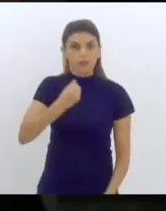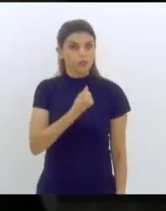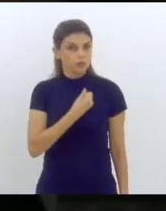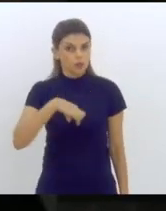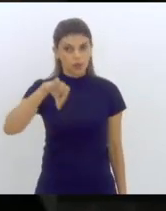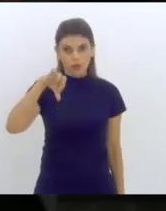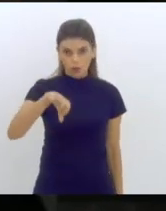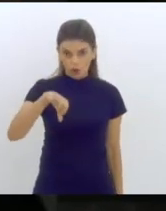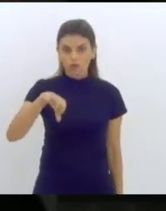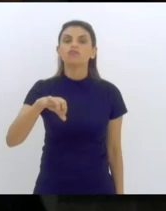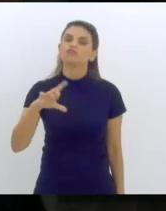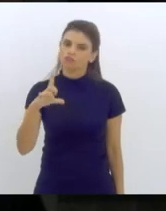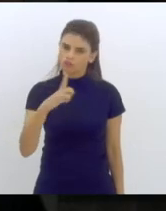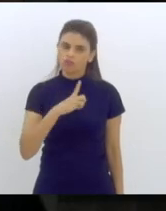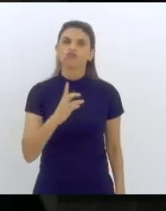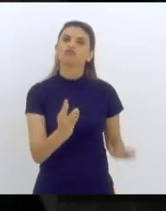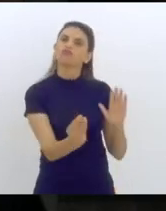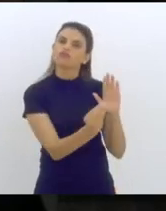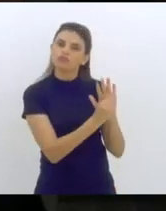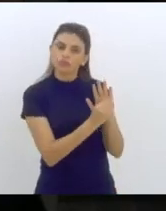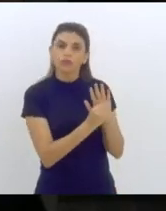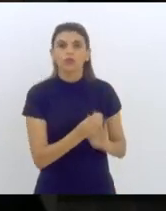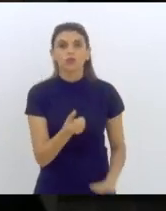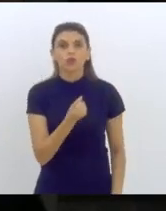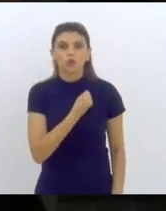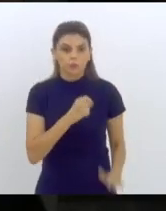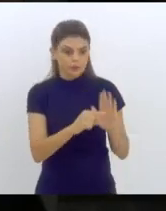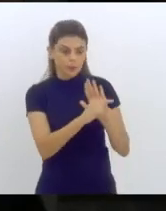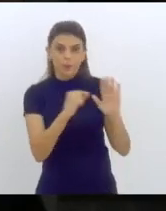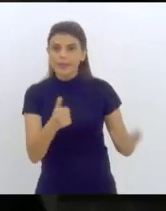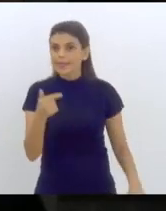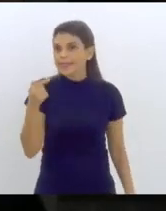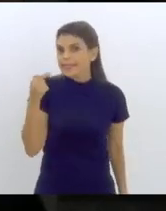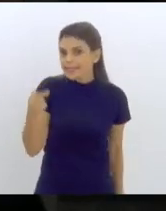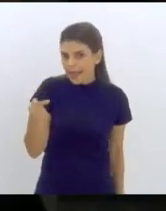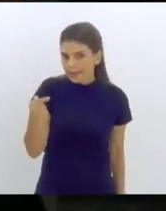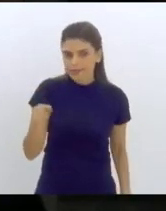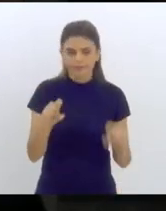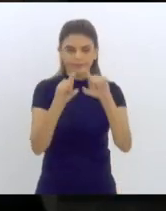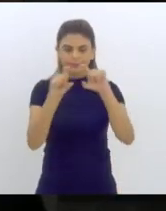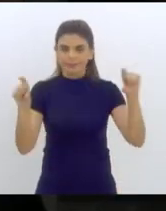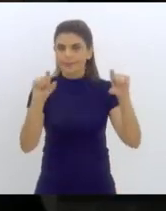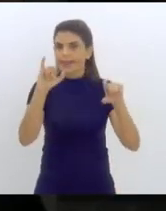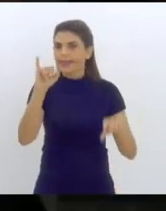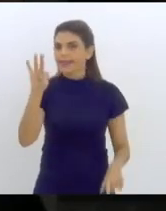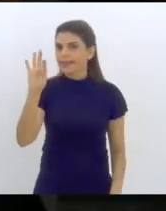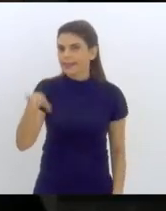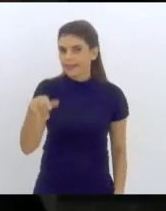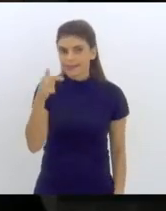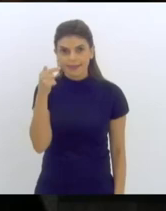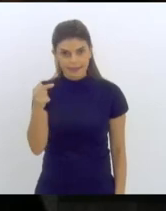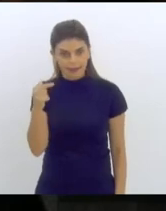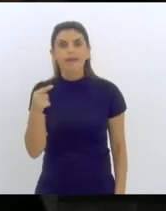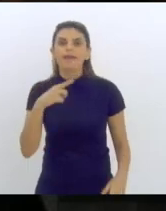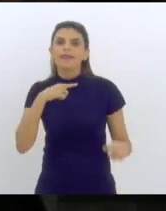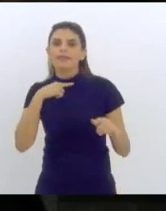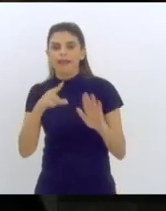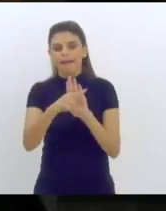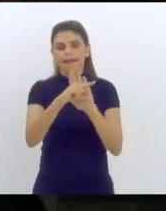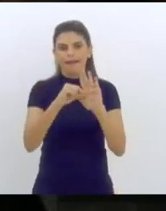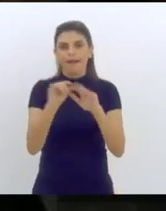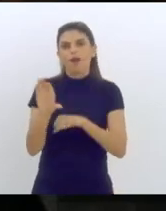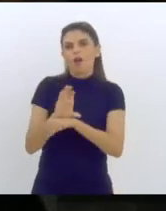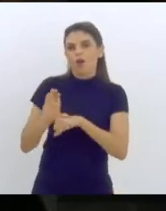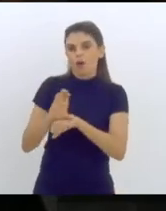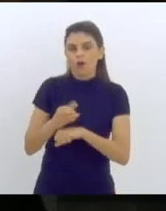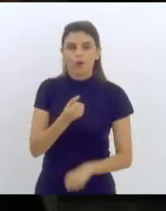aí ela coloca lá o item 7, e no item 7 está citada a emenda constitucional